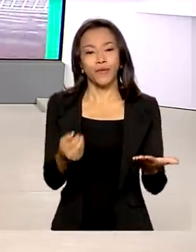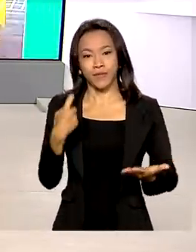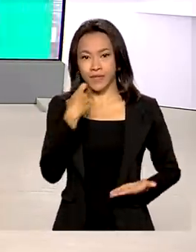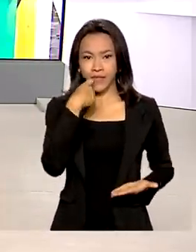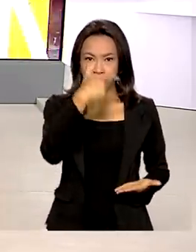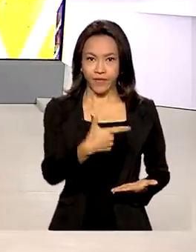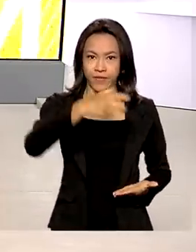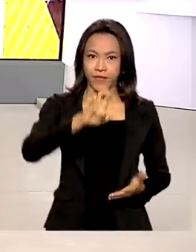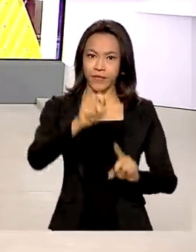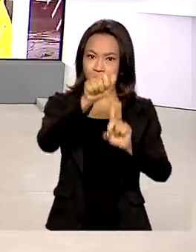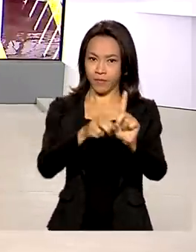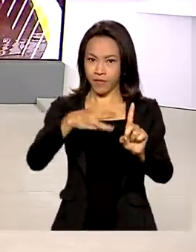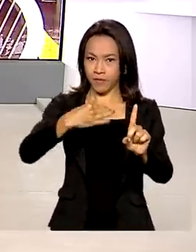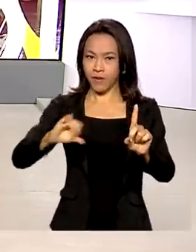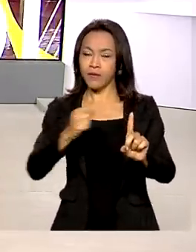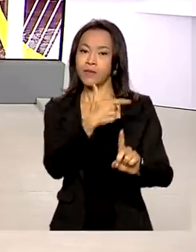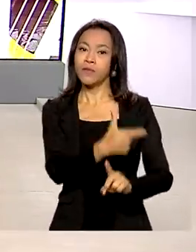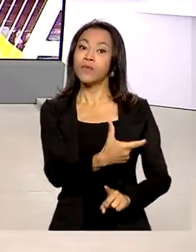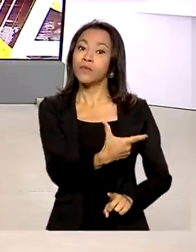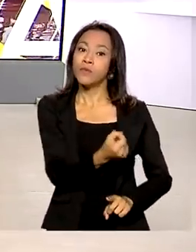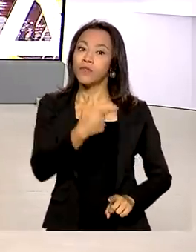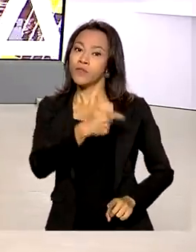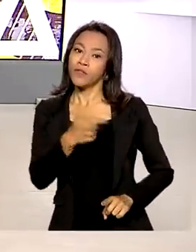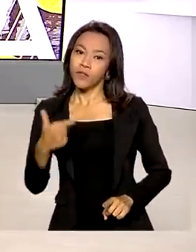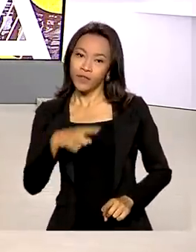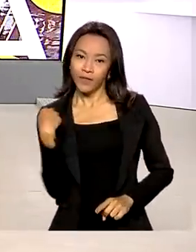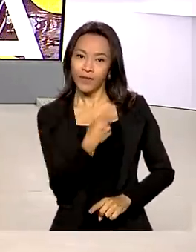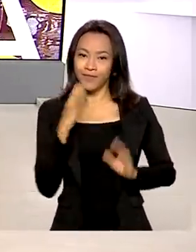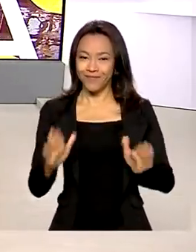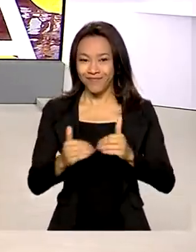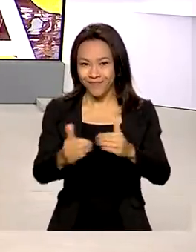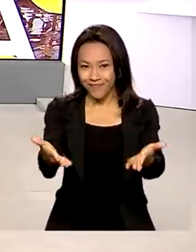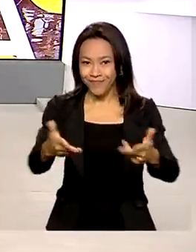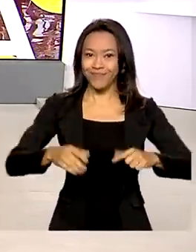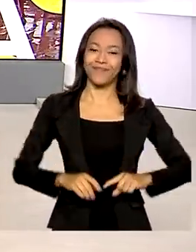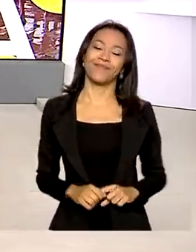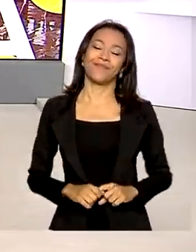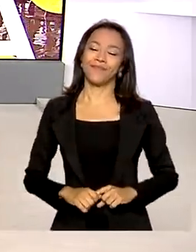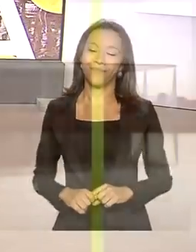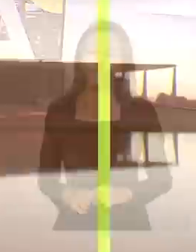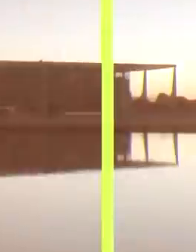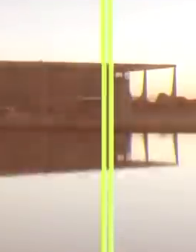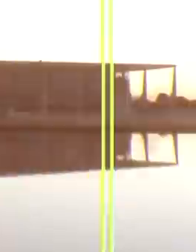25 de março de 2022, o Brasil em Dia já está no ar.